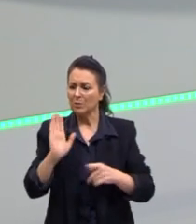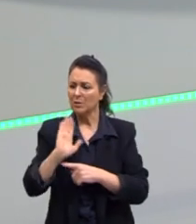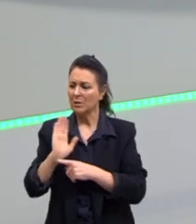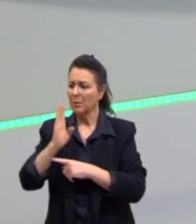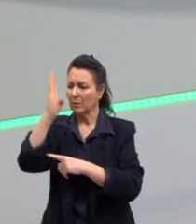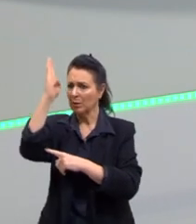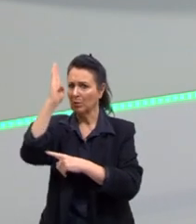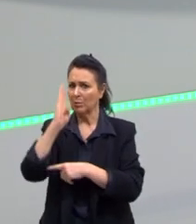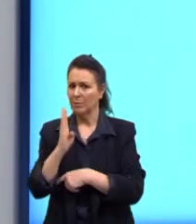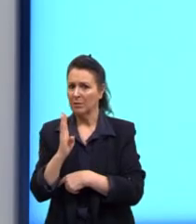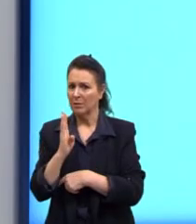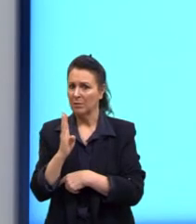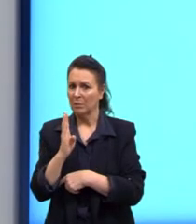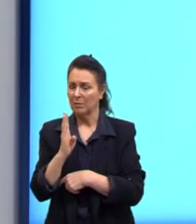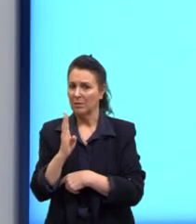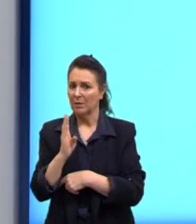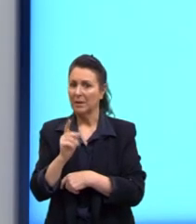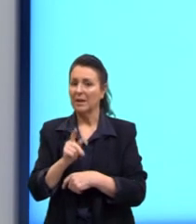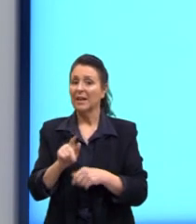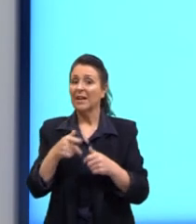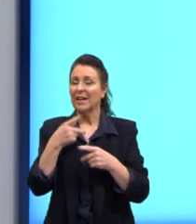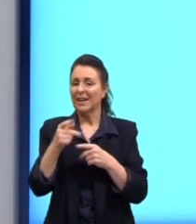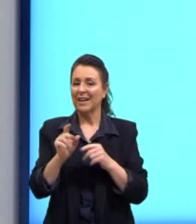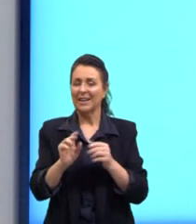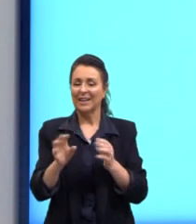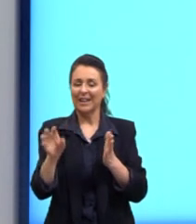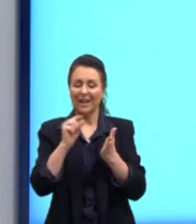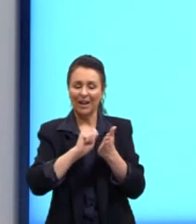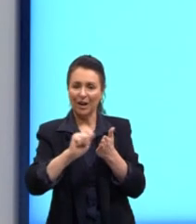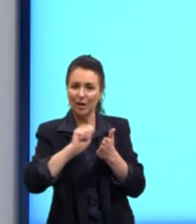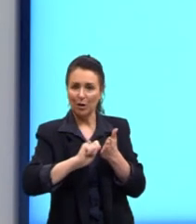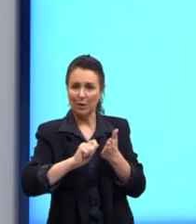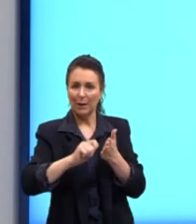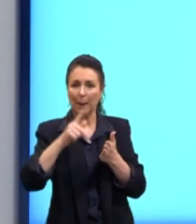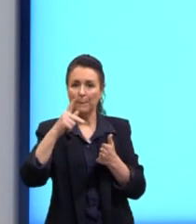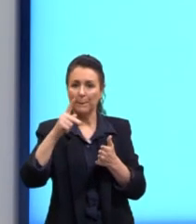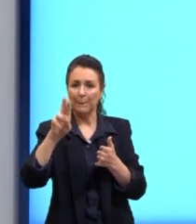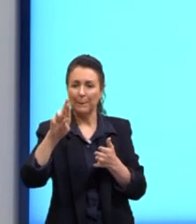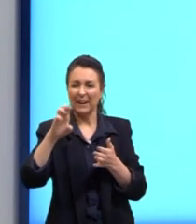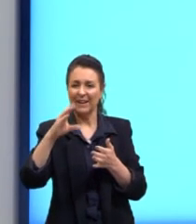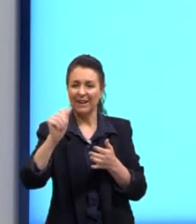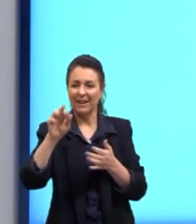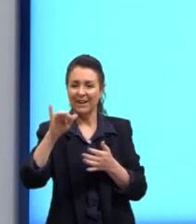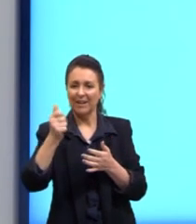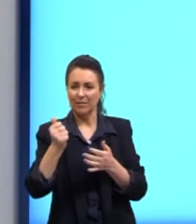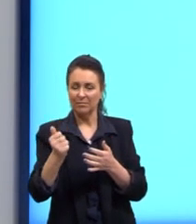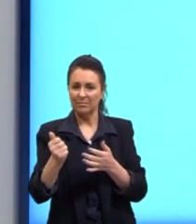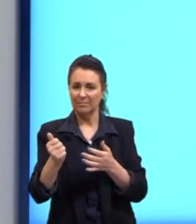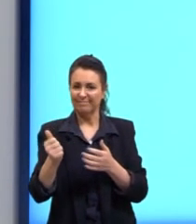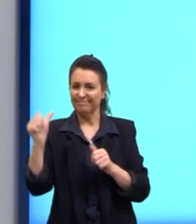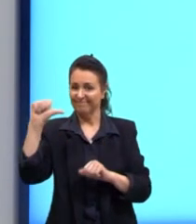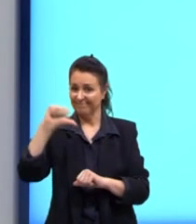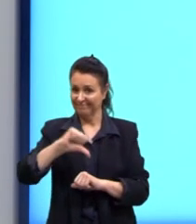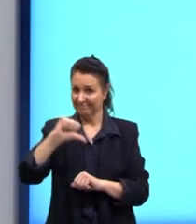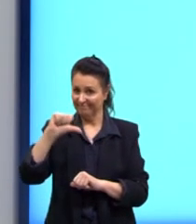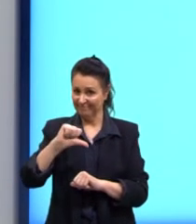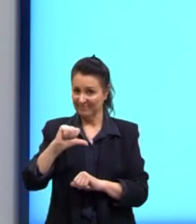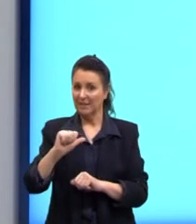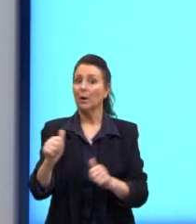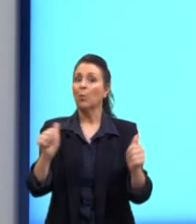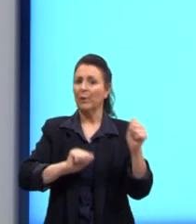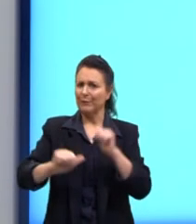e já coloca precária, antes de colocar a frase. Então, já qualifica, já